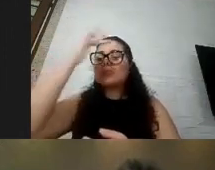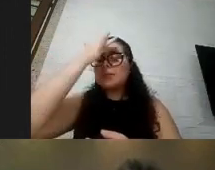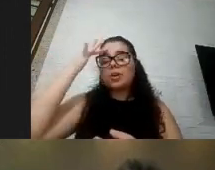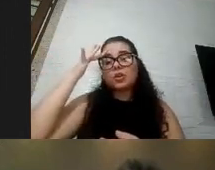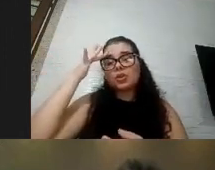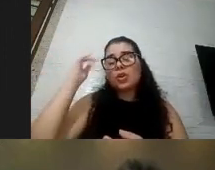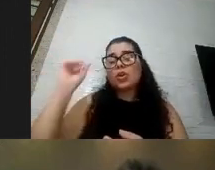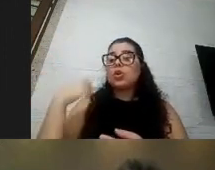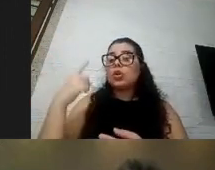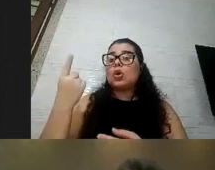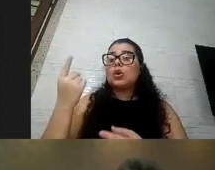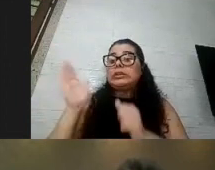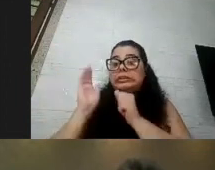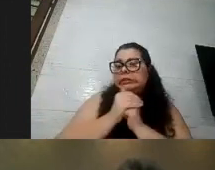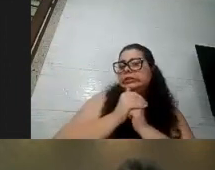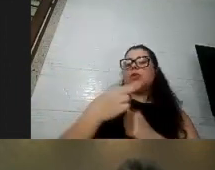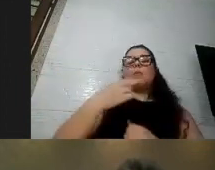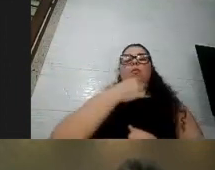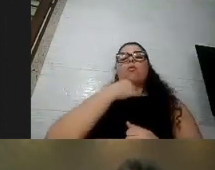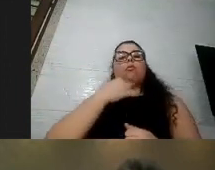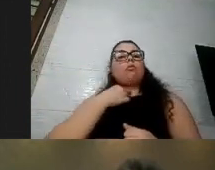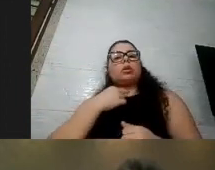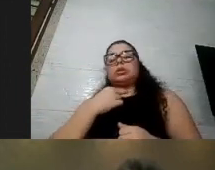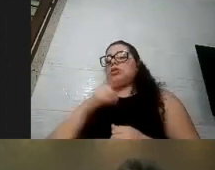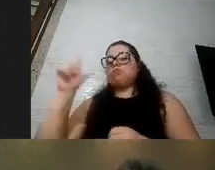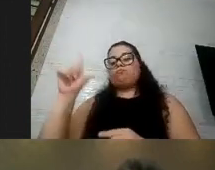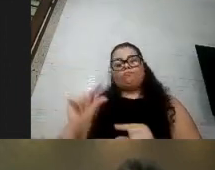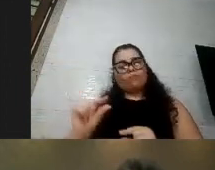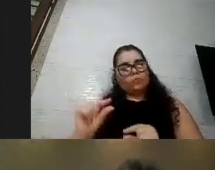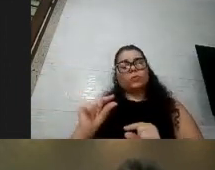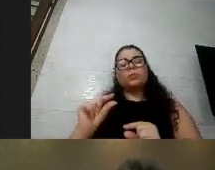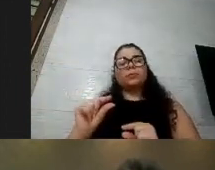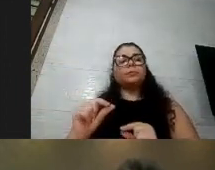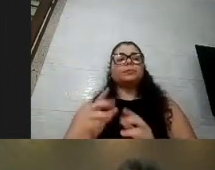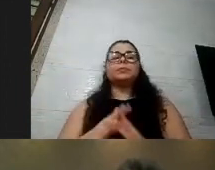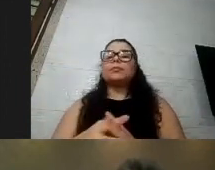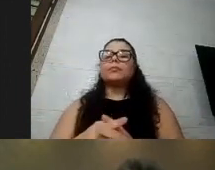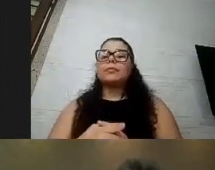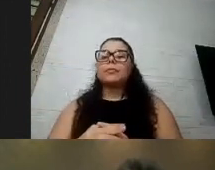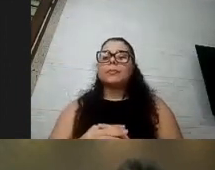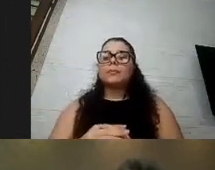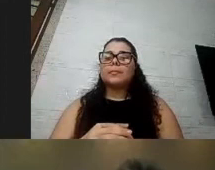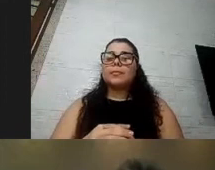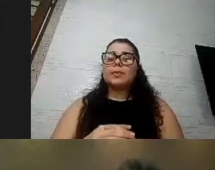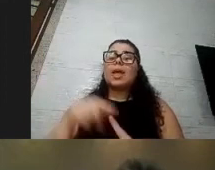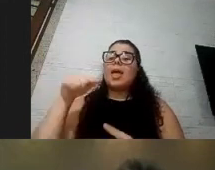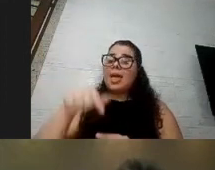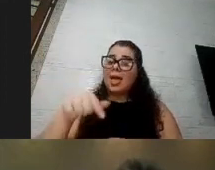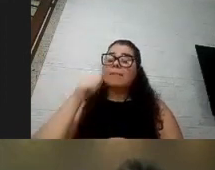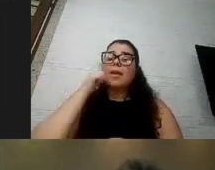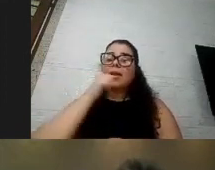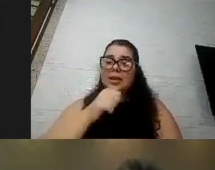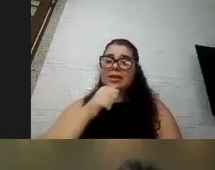restringiu bastante como é que ela vê isso né e ela acabou de fazer os exames se eu tenho